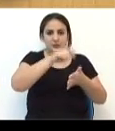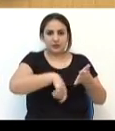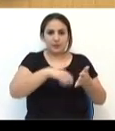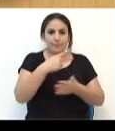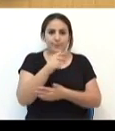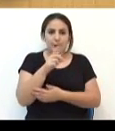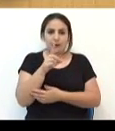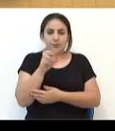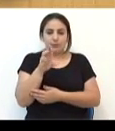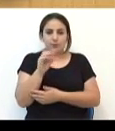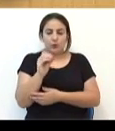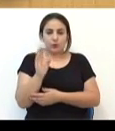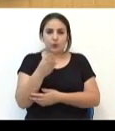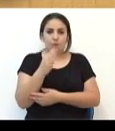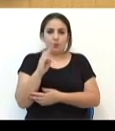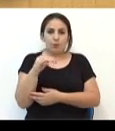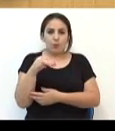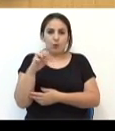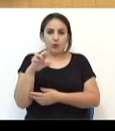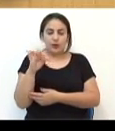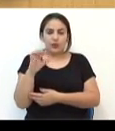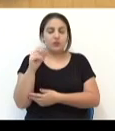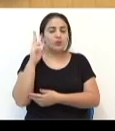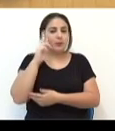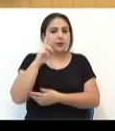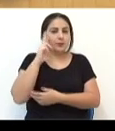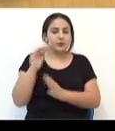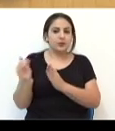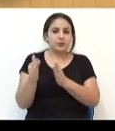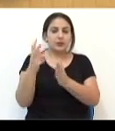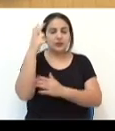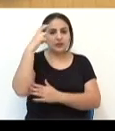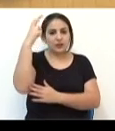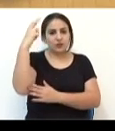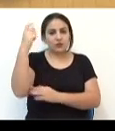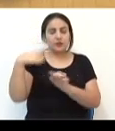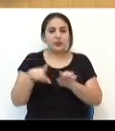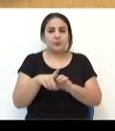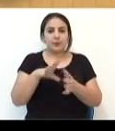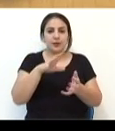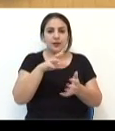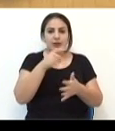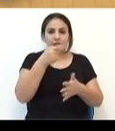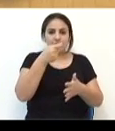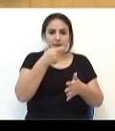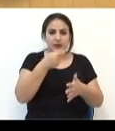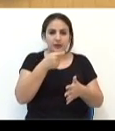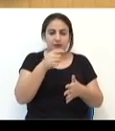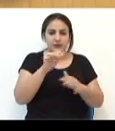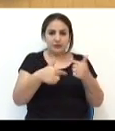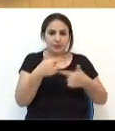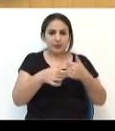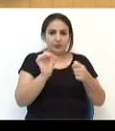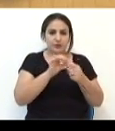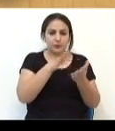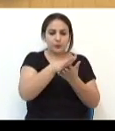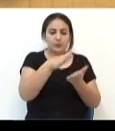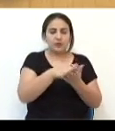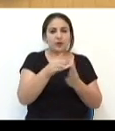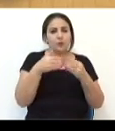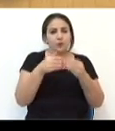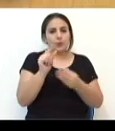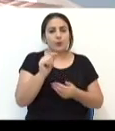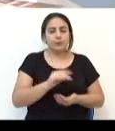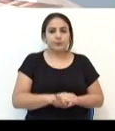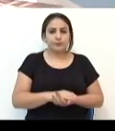Moreno, que faz um resgate sobre a sua trajetória intelectual e das obras publicadas. Acompanhe o trecho do